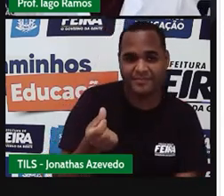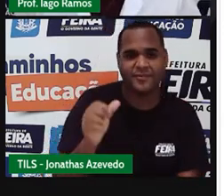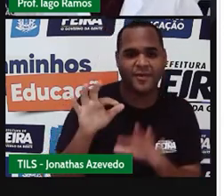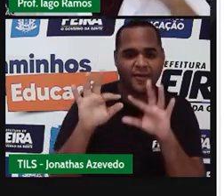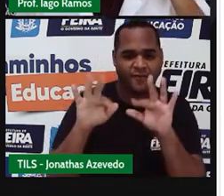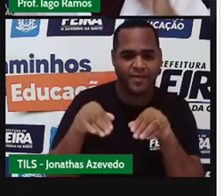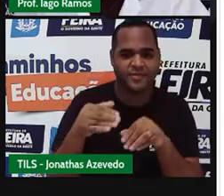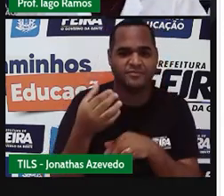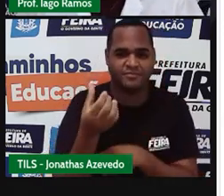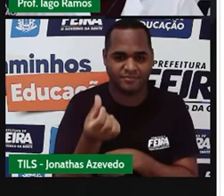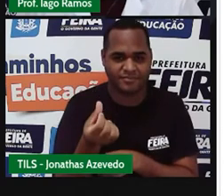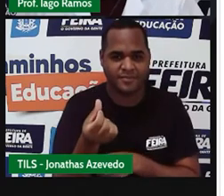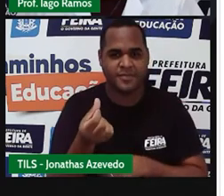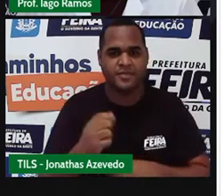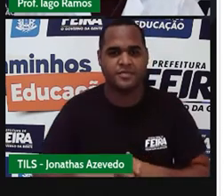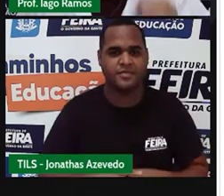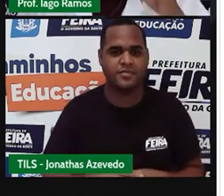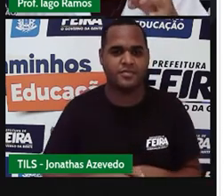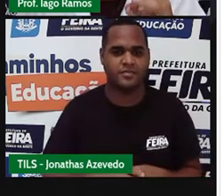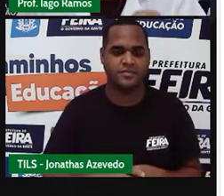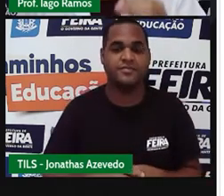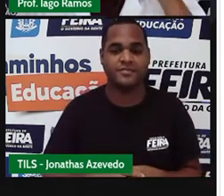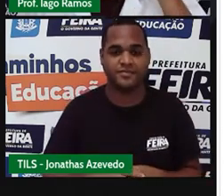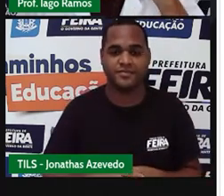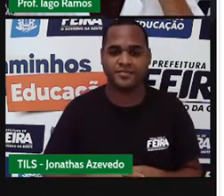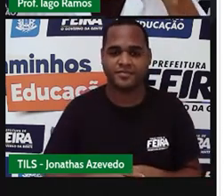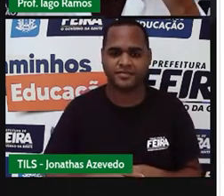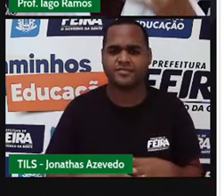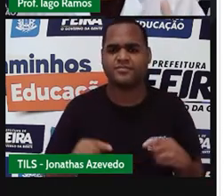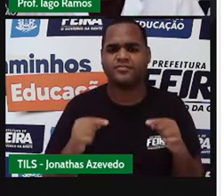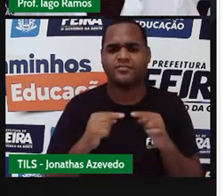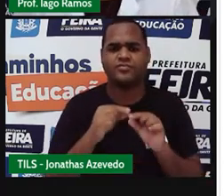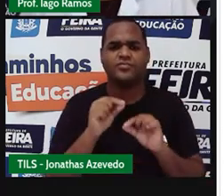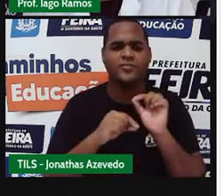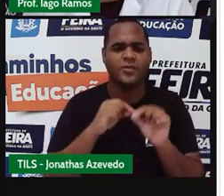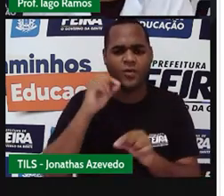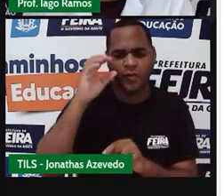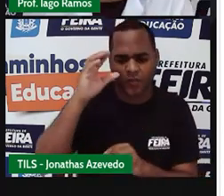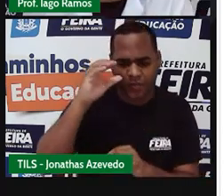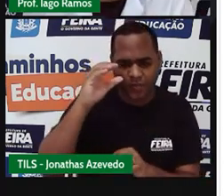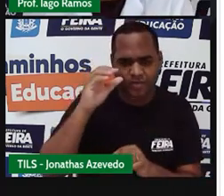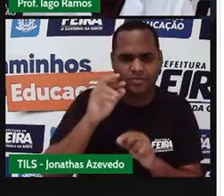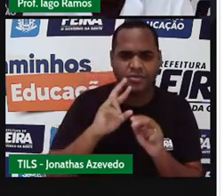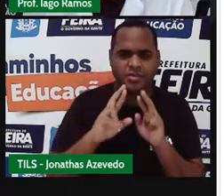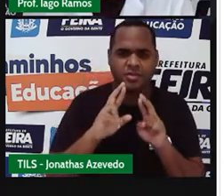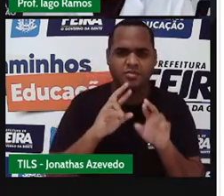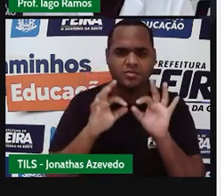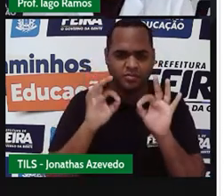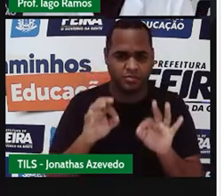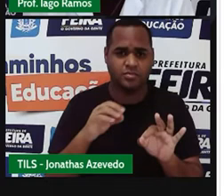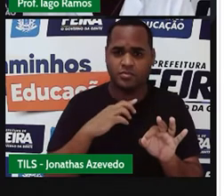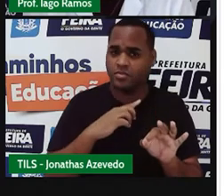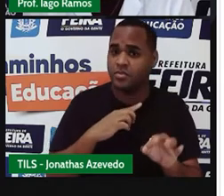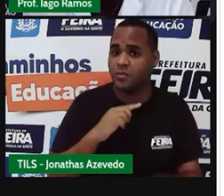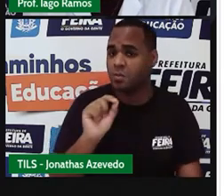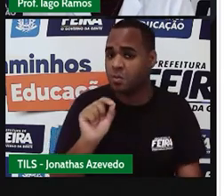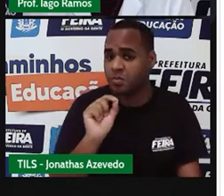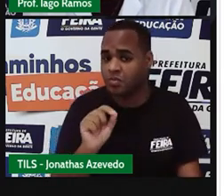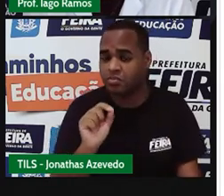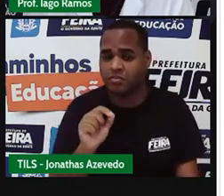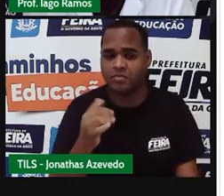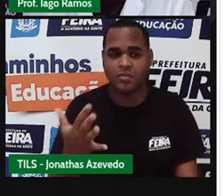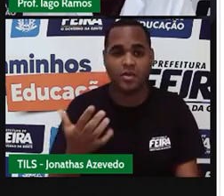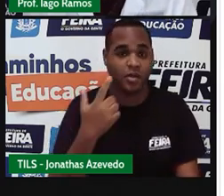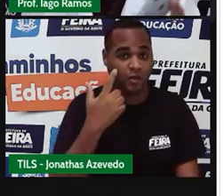6. Depois que a gente fizer essas multiplicações, tem a pergunta, o que é que tem de curioso nesses resultados? Eu, aqui agora,